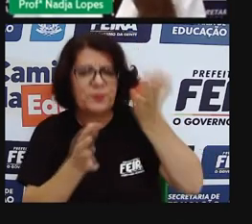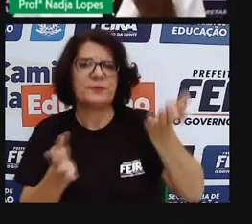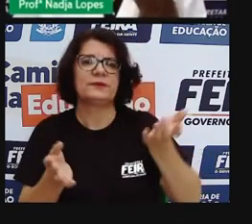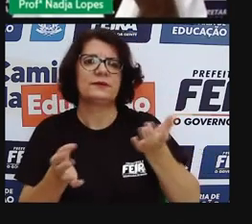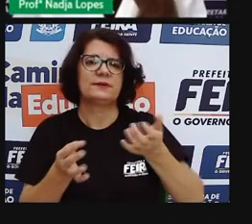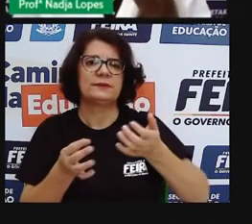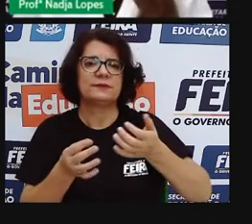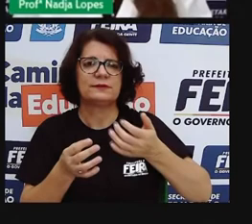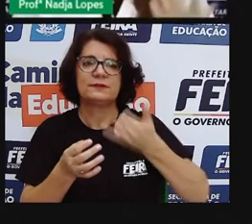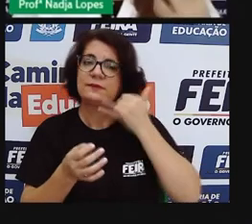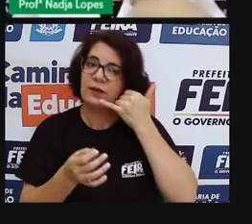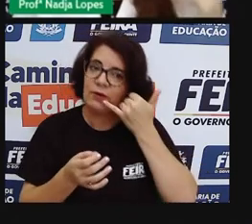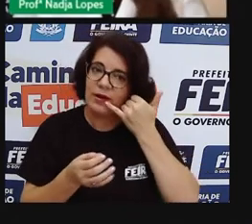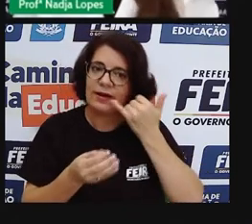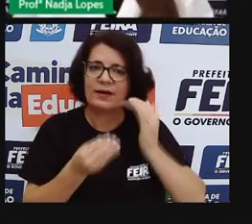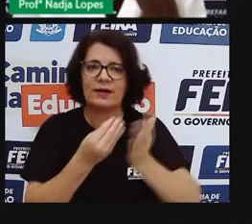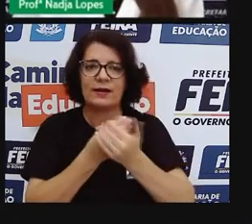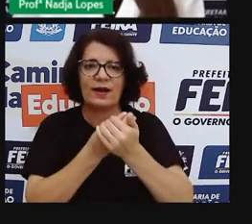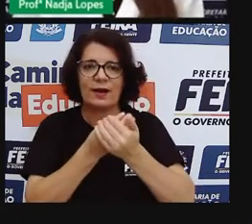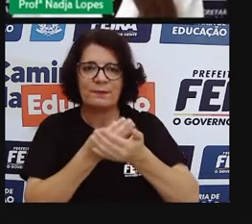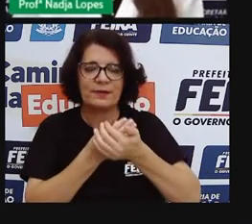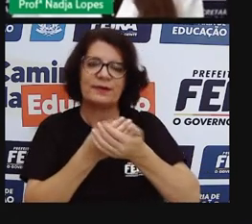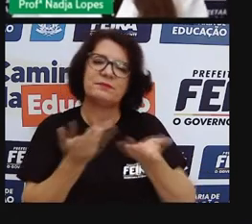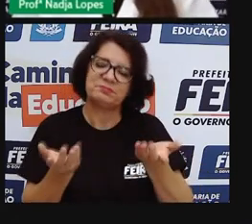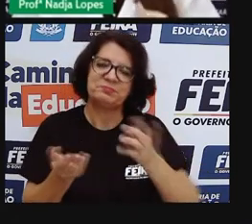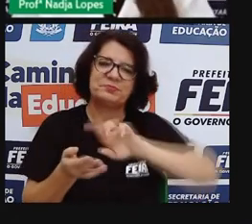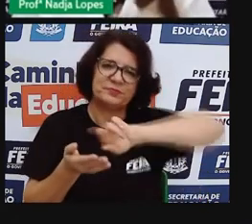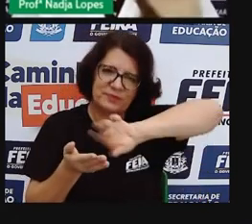coisas mais, que tem um preço mais, né,